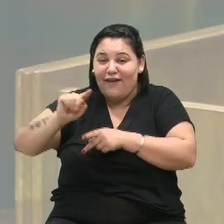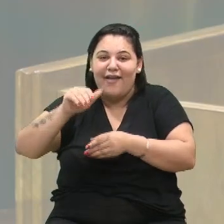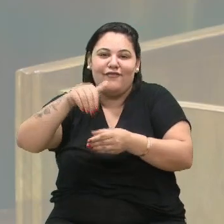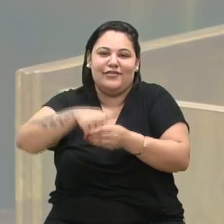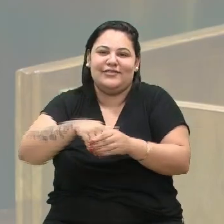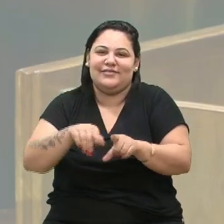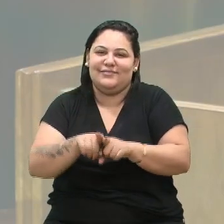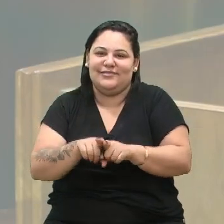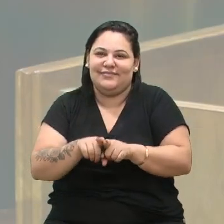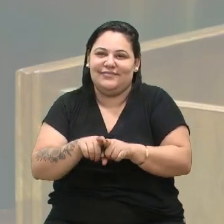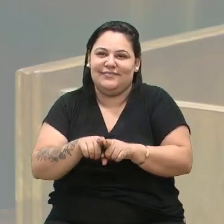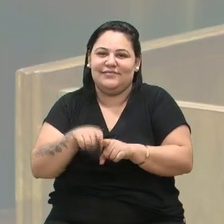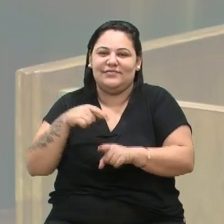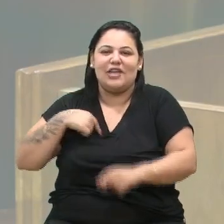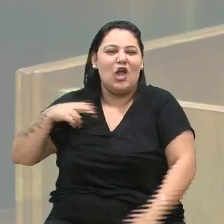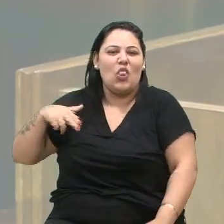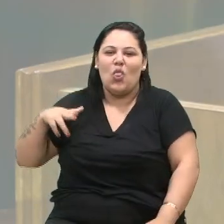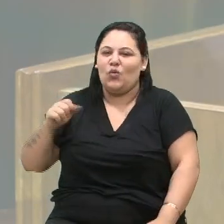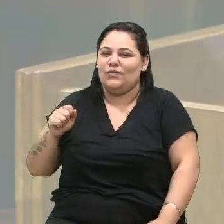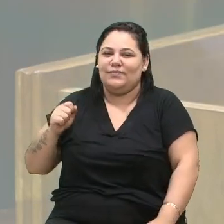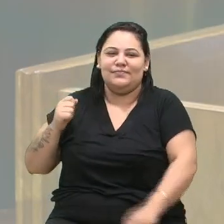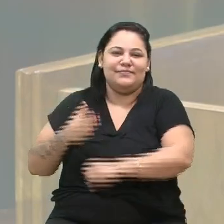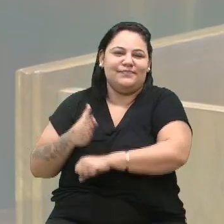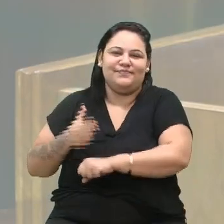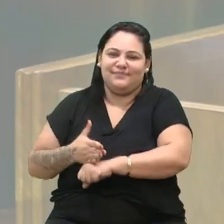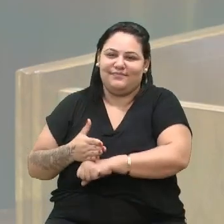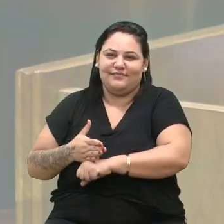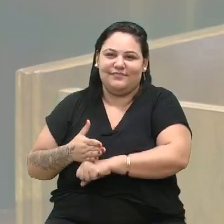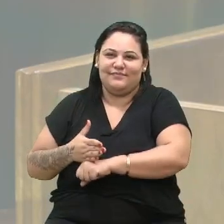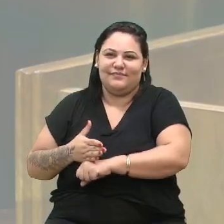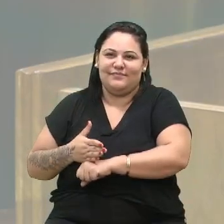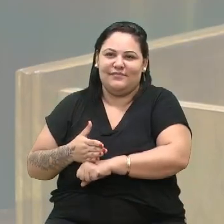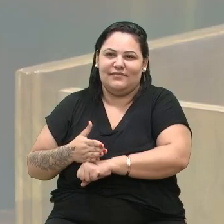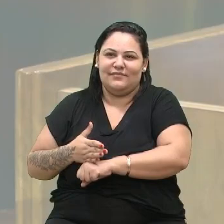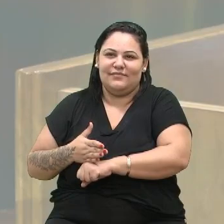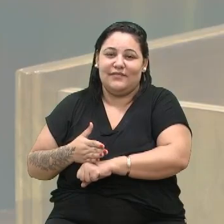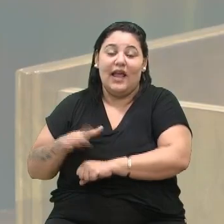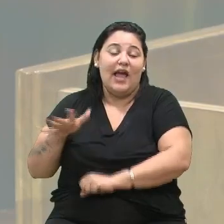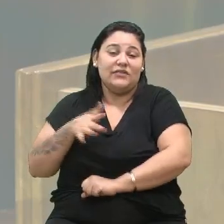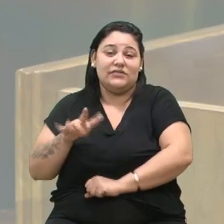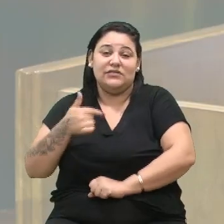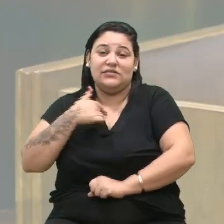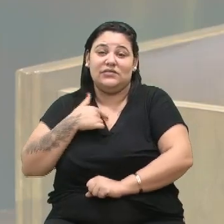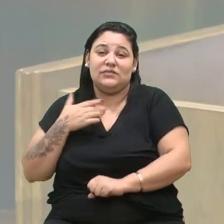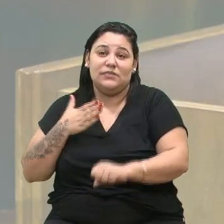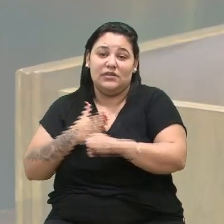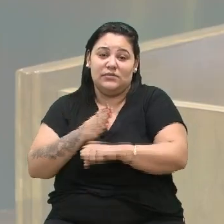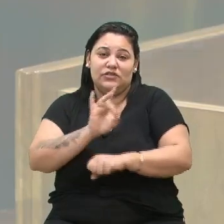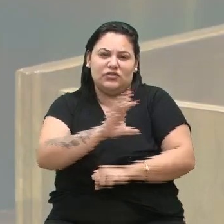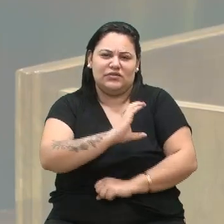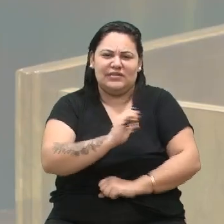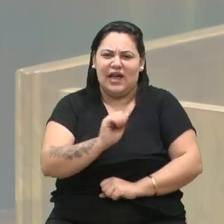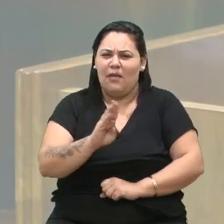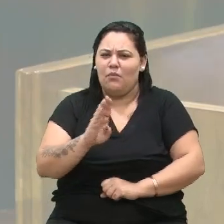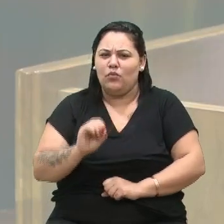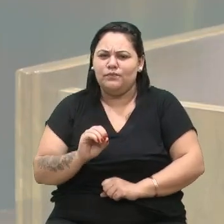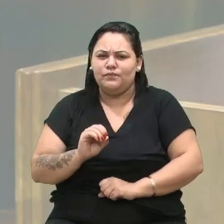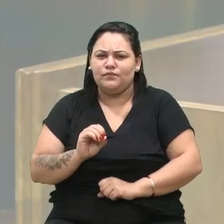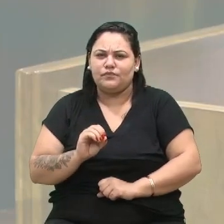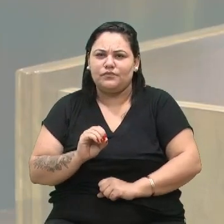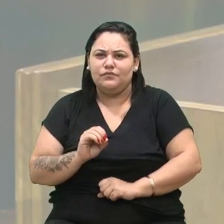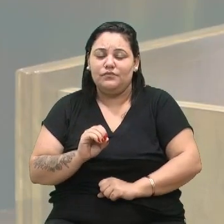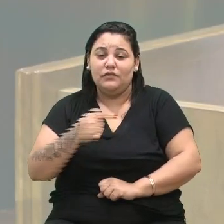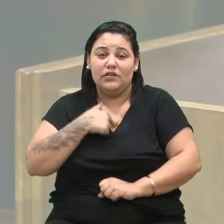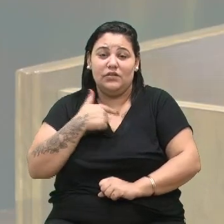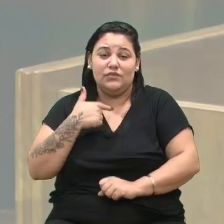Eu nunca fui sempre candidato. Eu, por diversas vezes, eu fui um cabo eleitoral. Eu fui uma pessoa que trabalhou